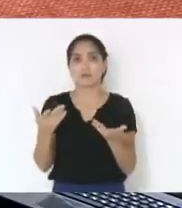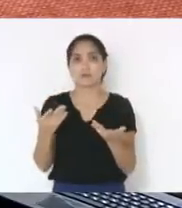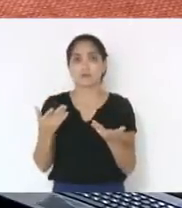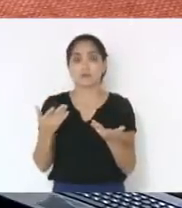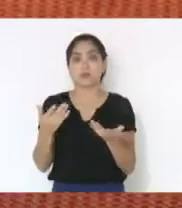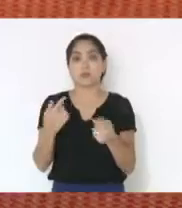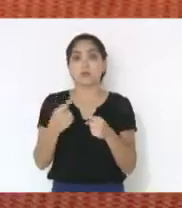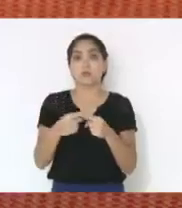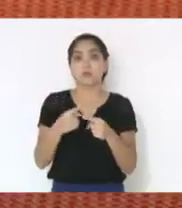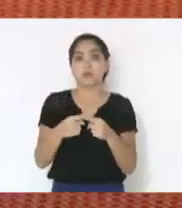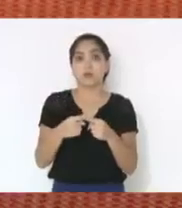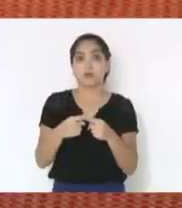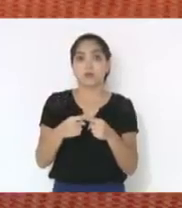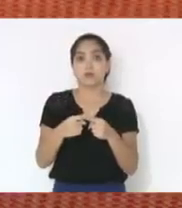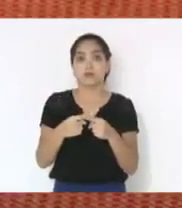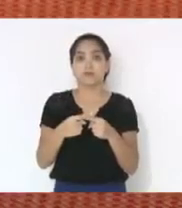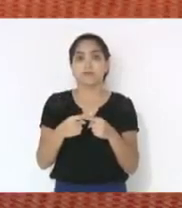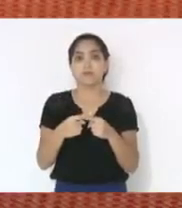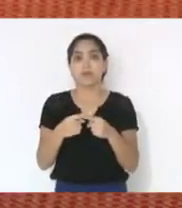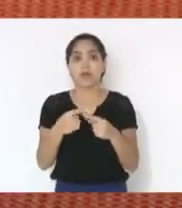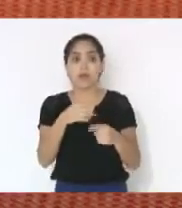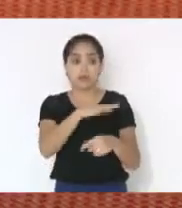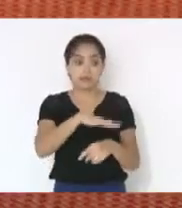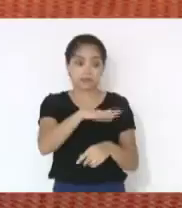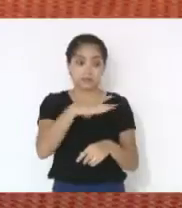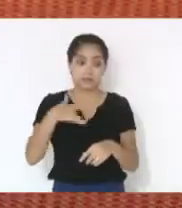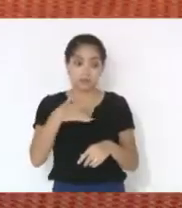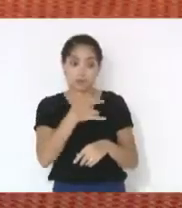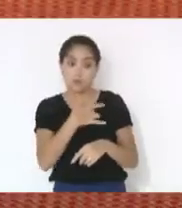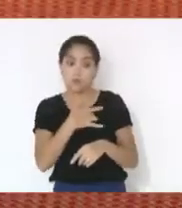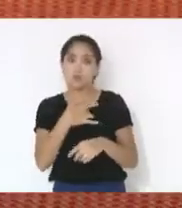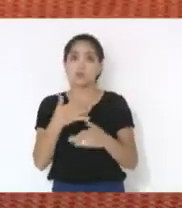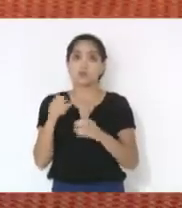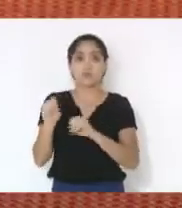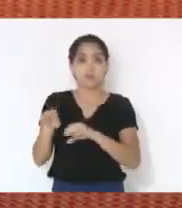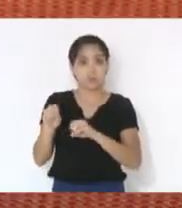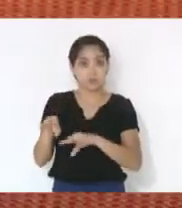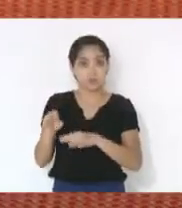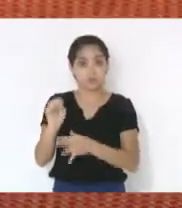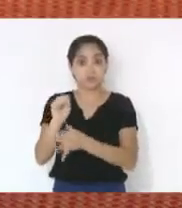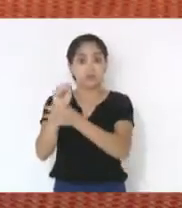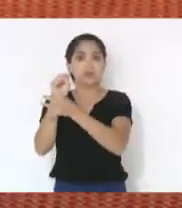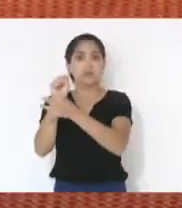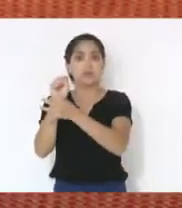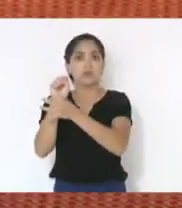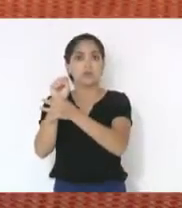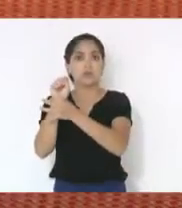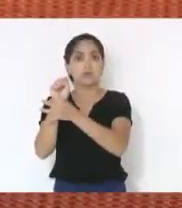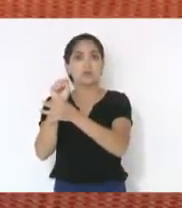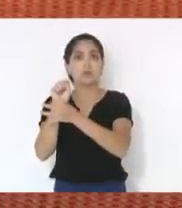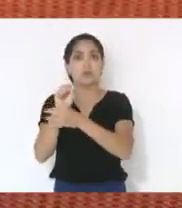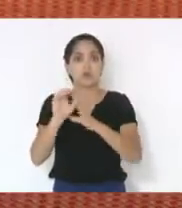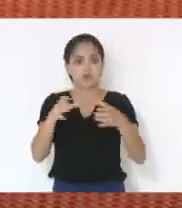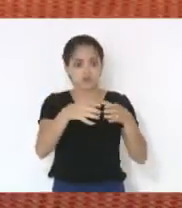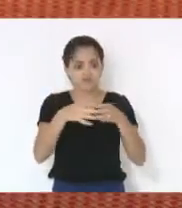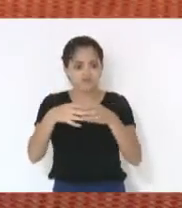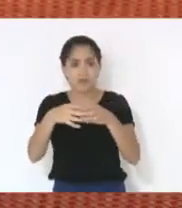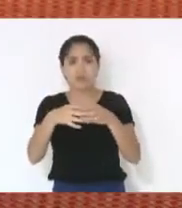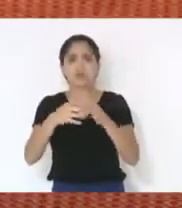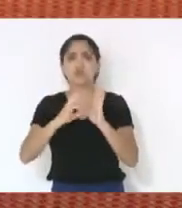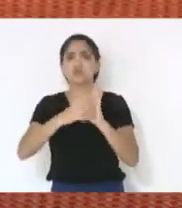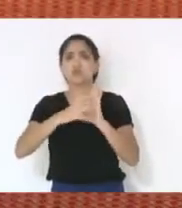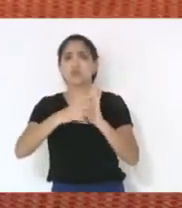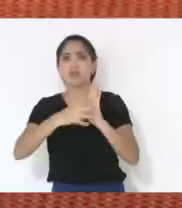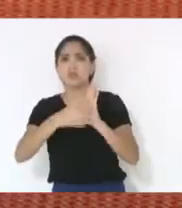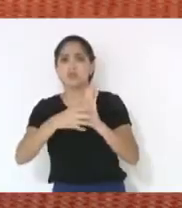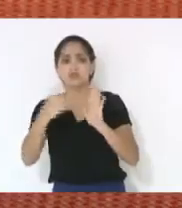diz que a saúde, a educação, a segurança está politizada por partidos políticos. E eu estou pedindo para